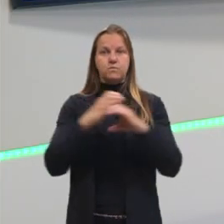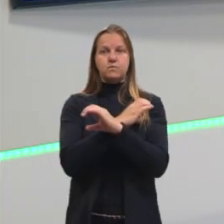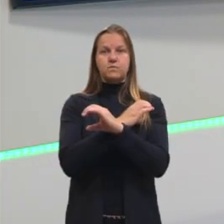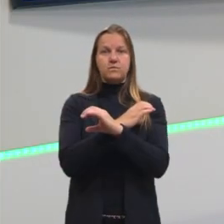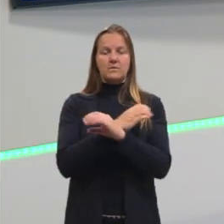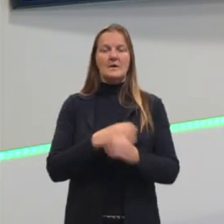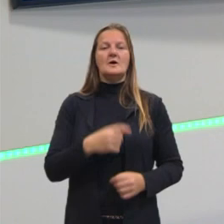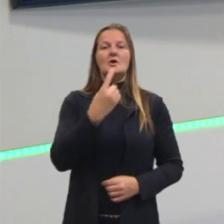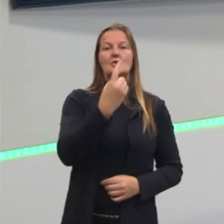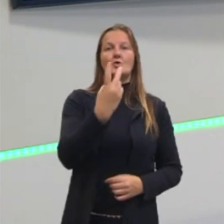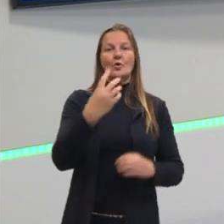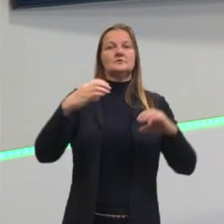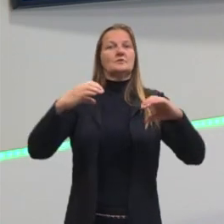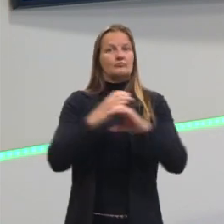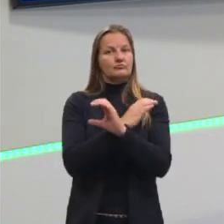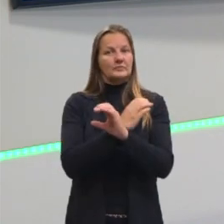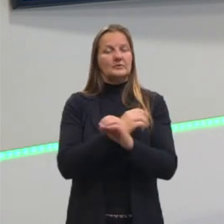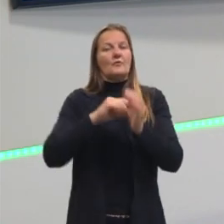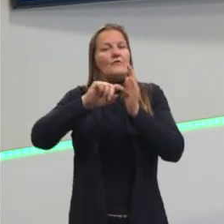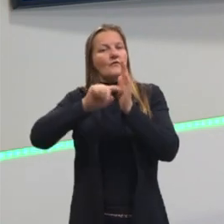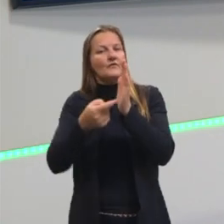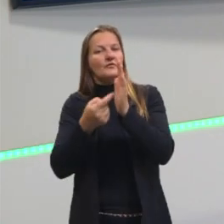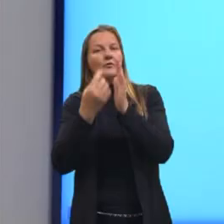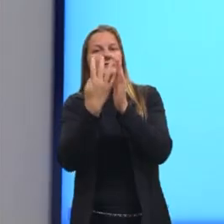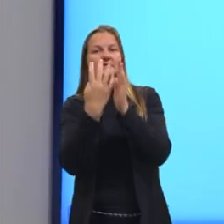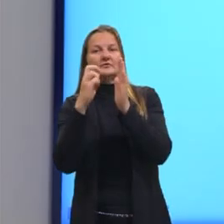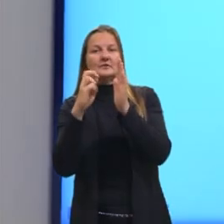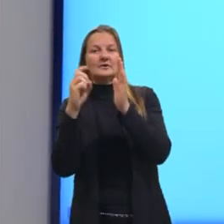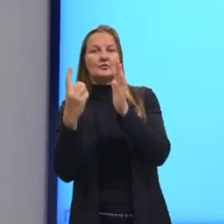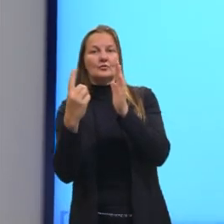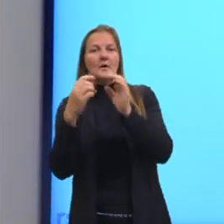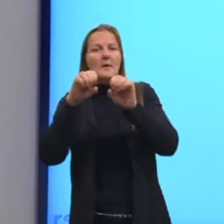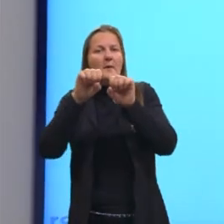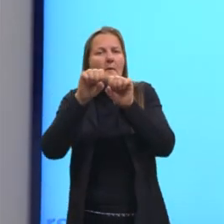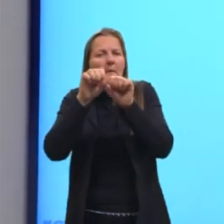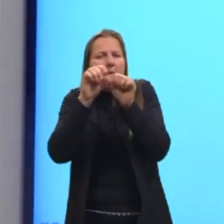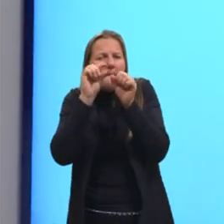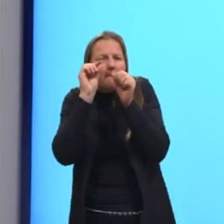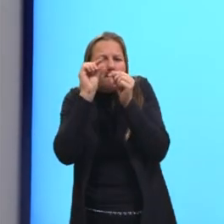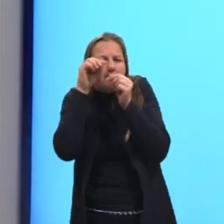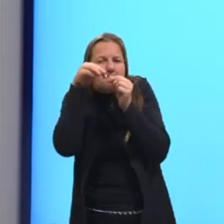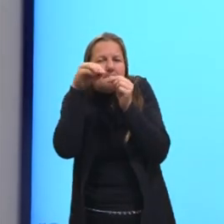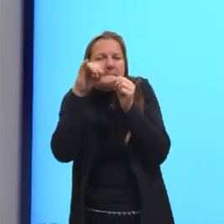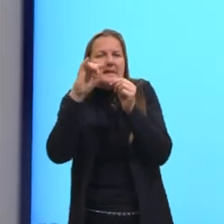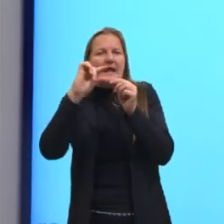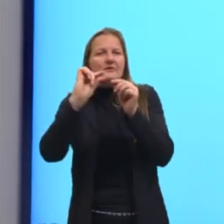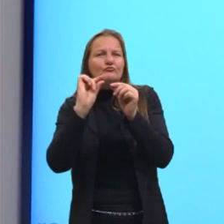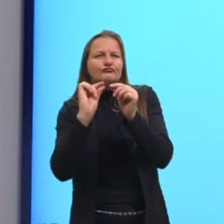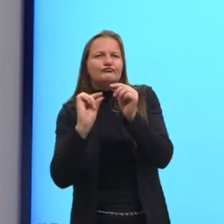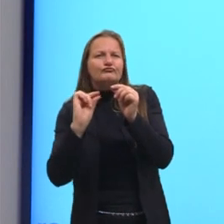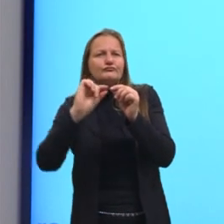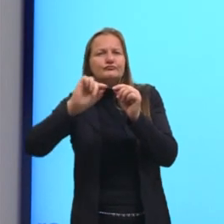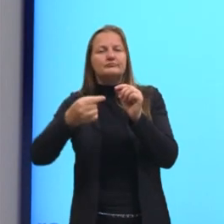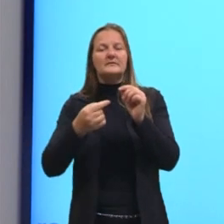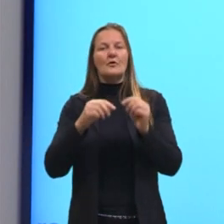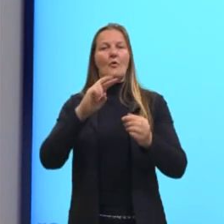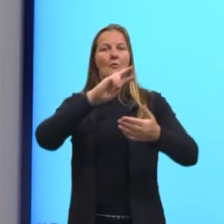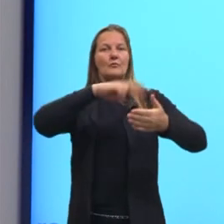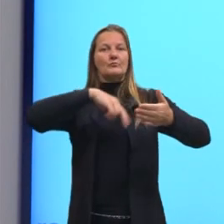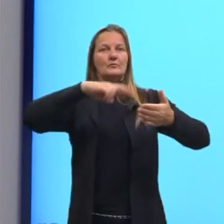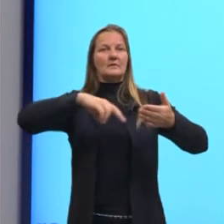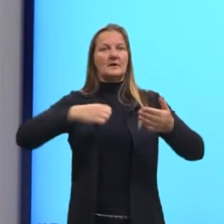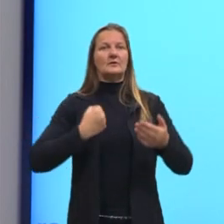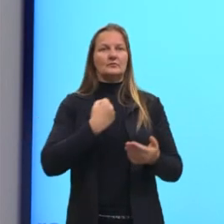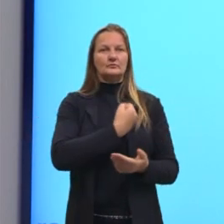por exemplo, 12 inteiros e 451 milésimos. Essa seria a leitura deste